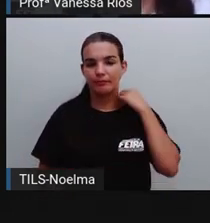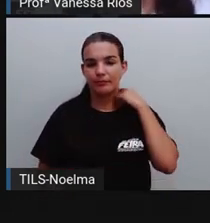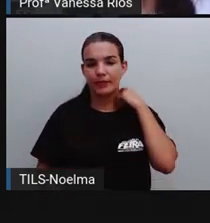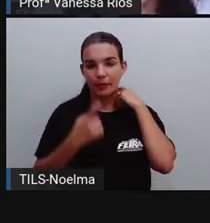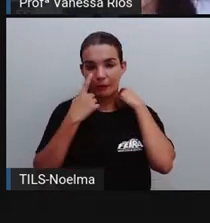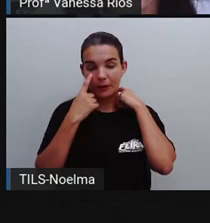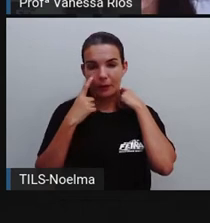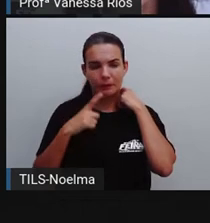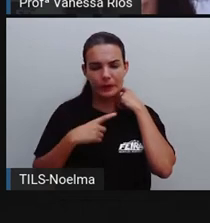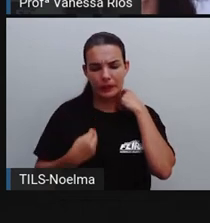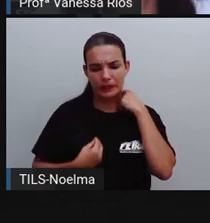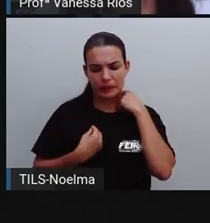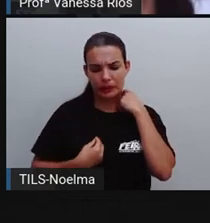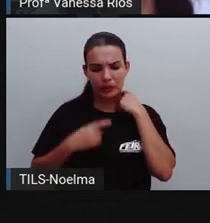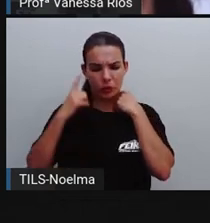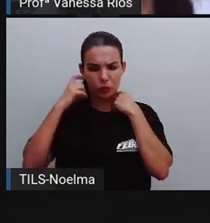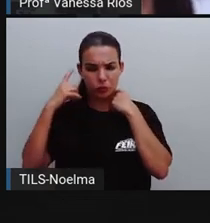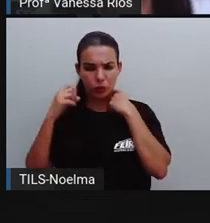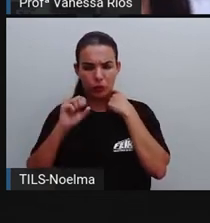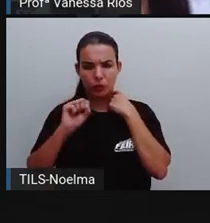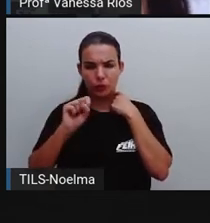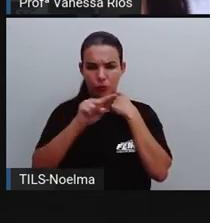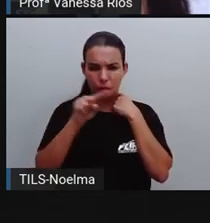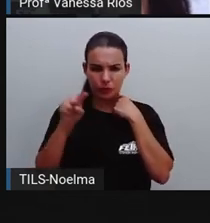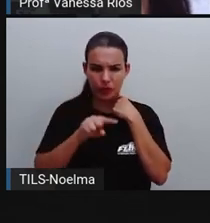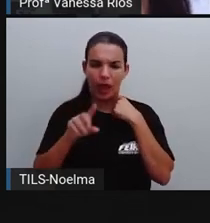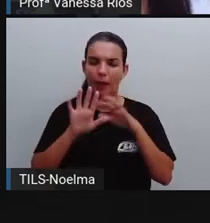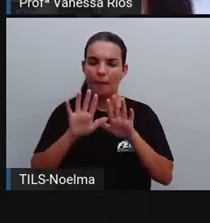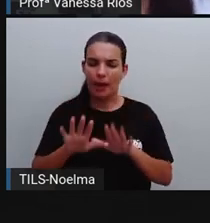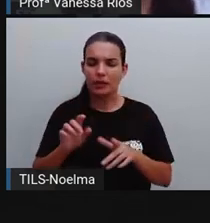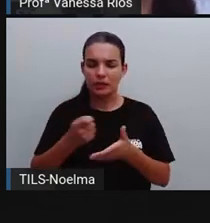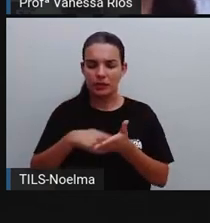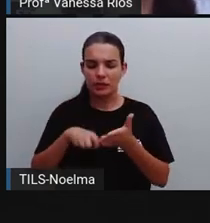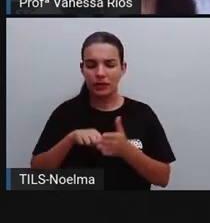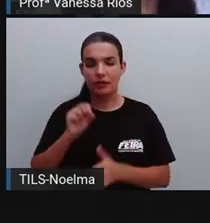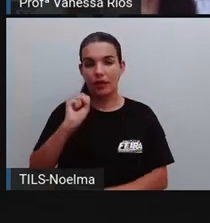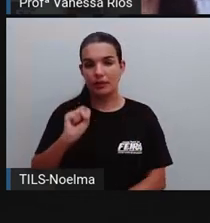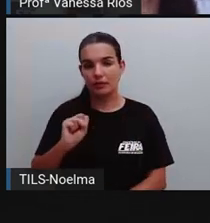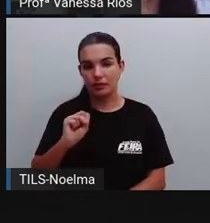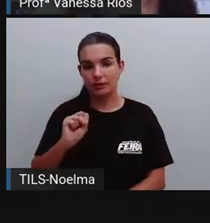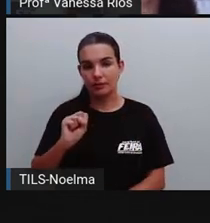existindo o e o som do Z, a gente vai utilizar a letra S.